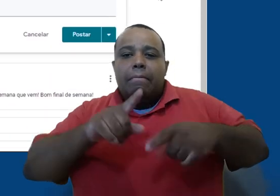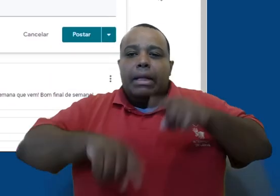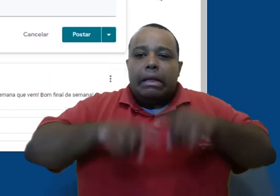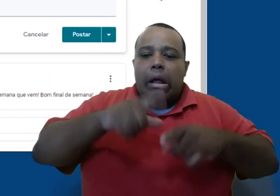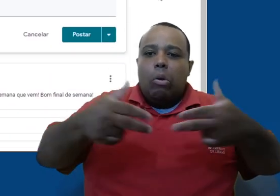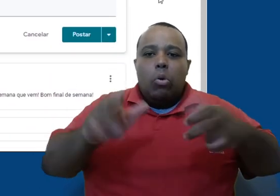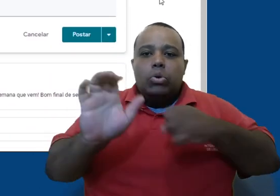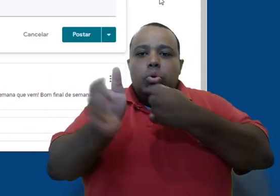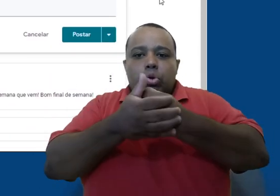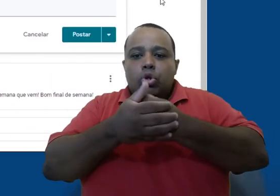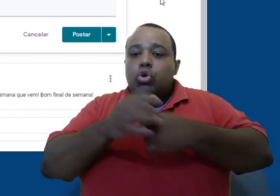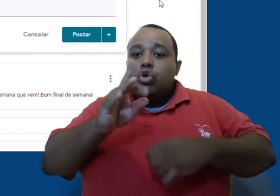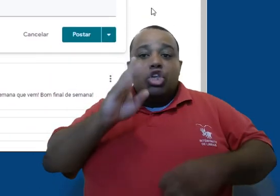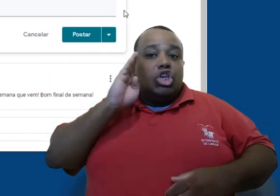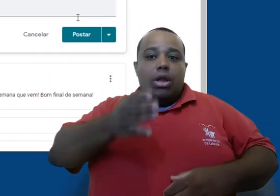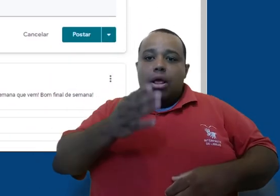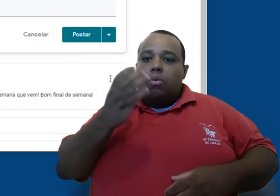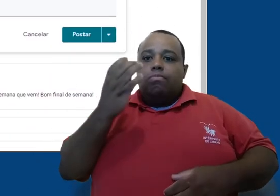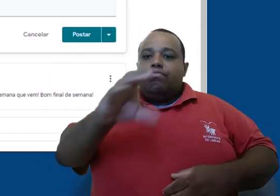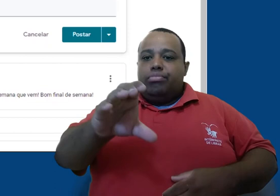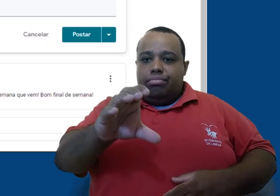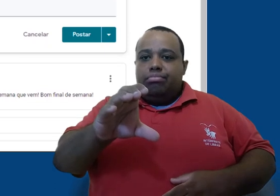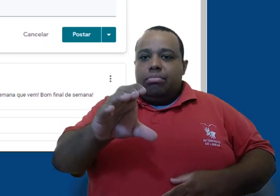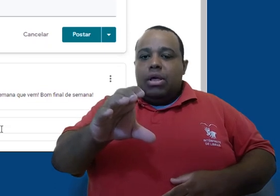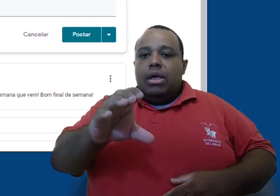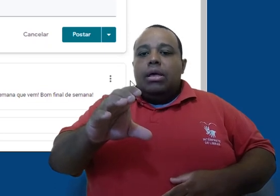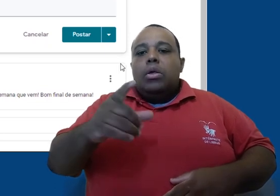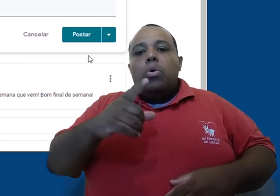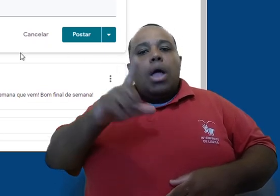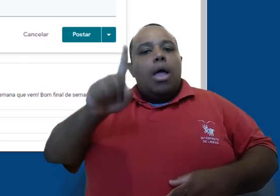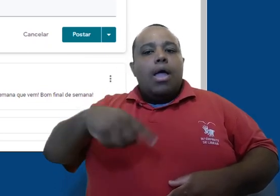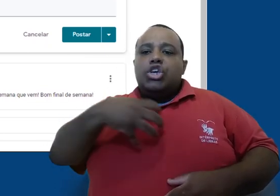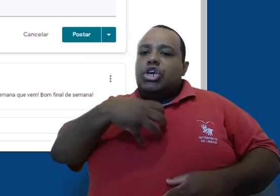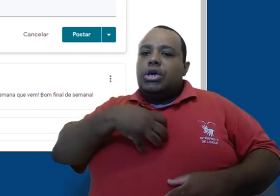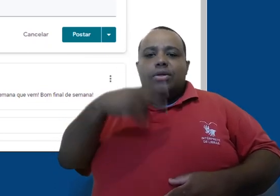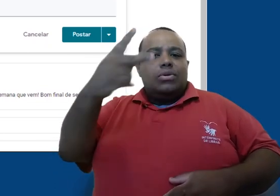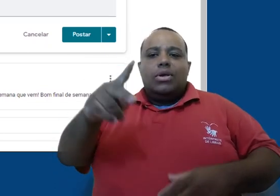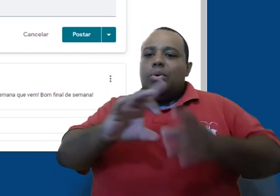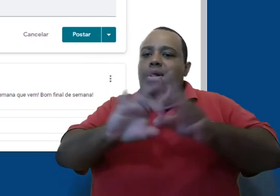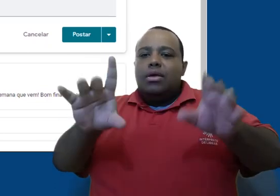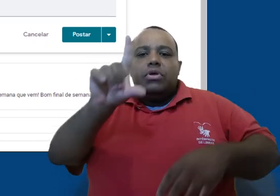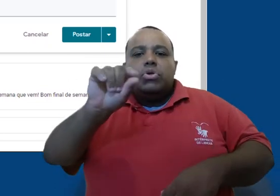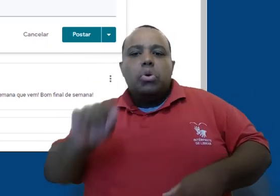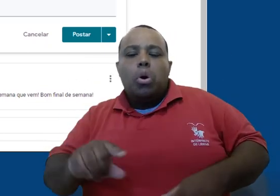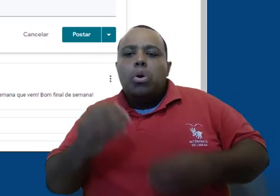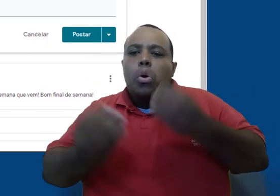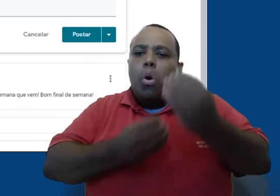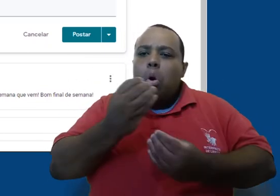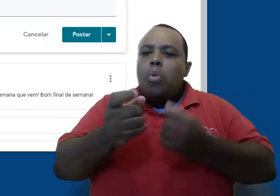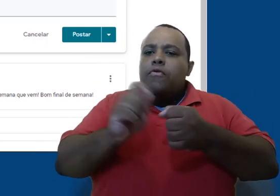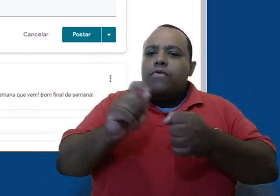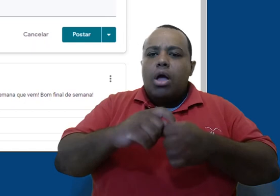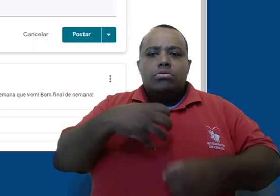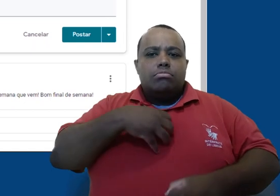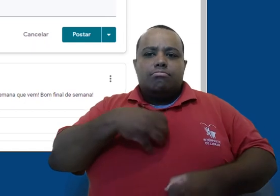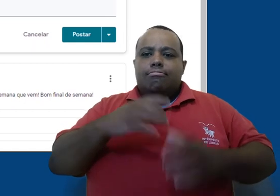atividades foram ocultadas, Ficando apenas as postagens diretamente no mural. Novamente, este tipo de configuração dependerá exclusivamente da